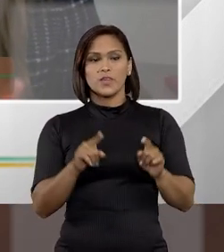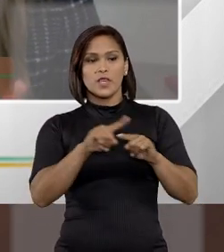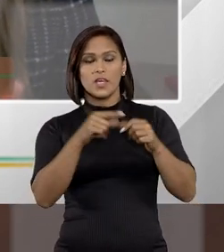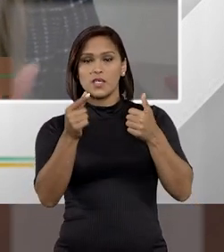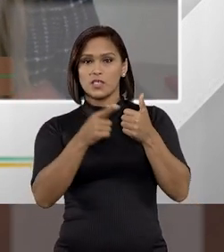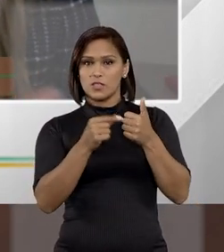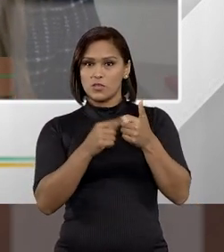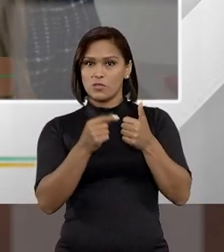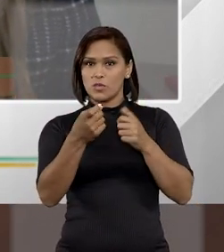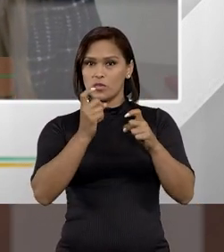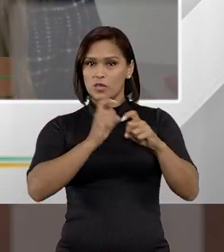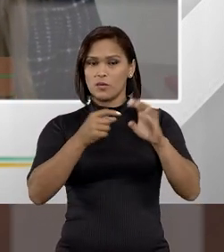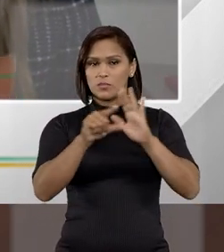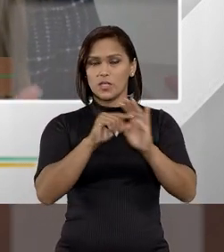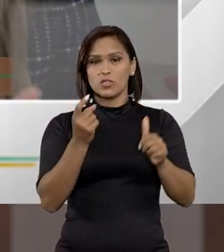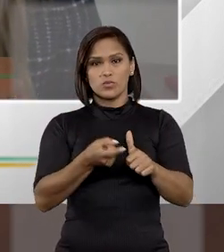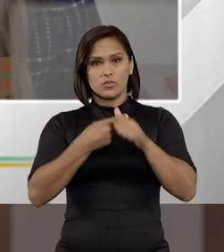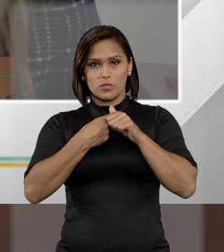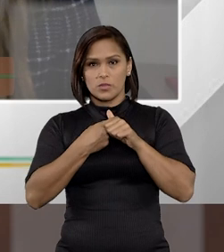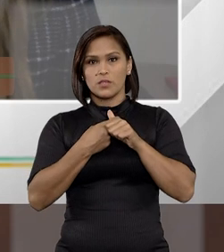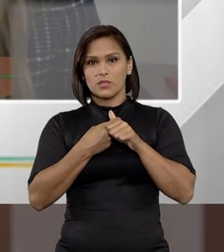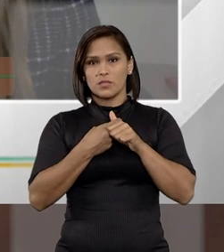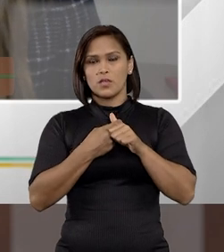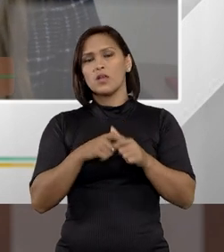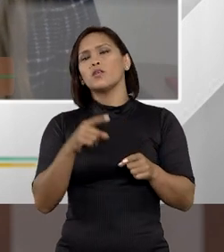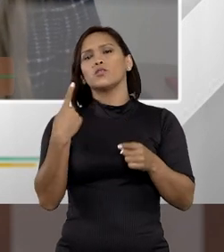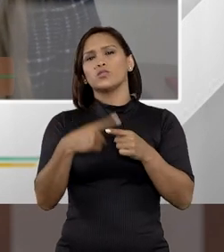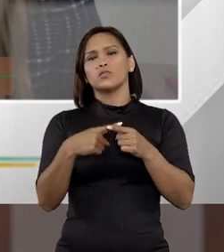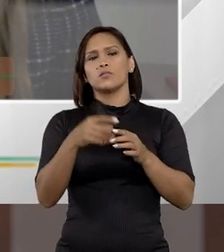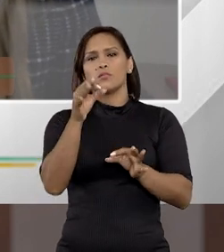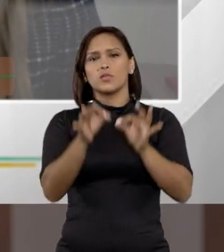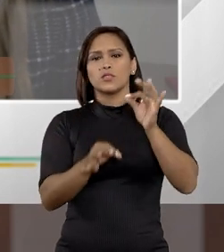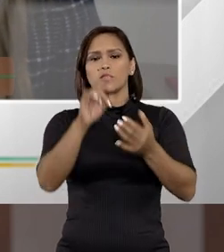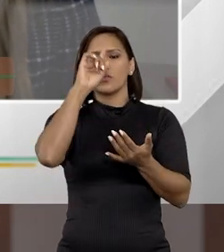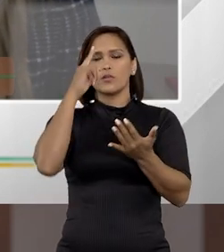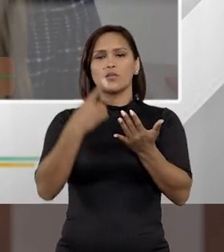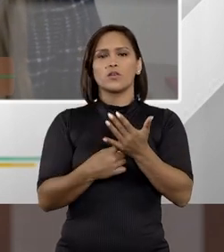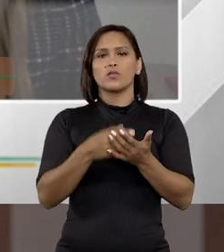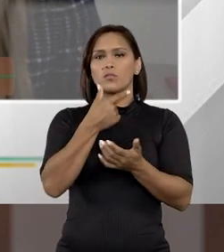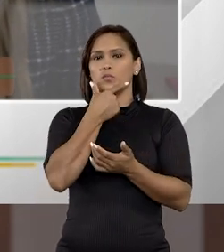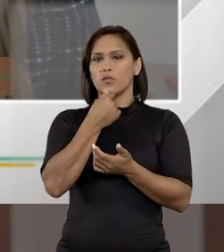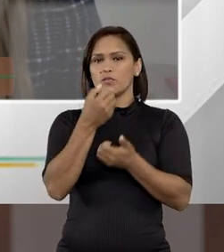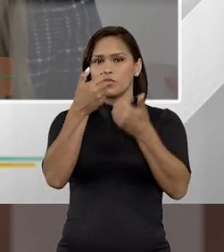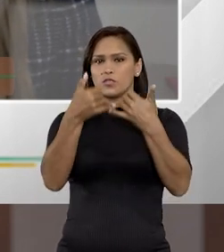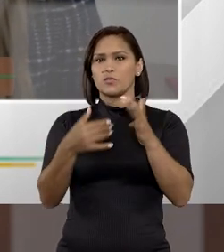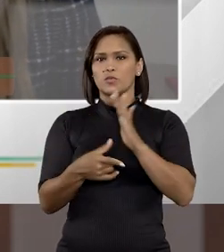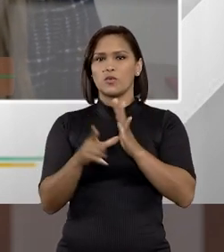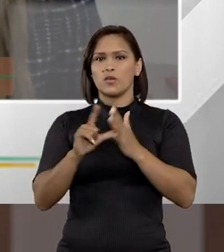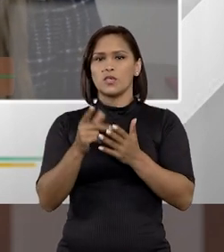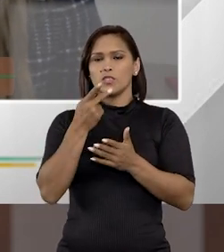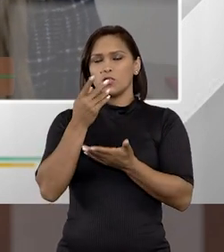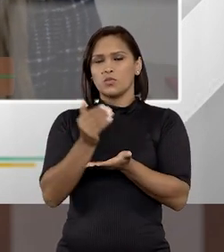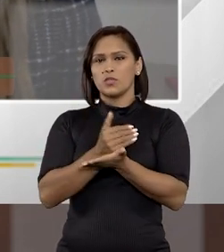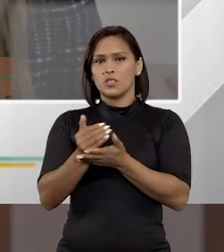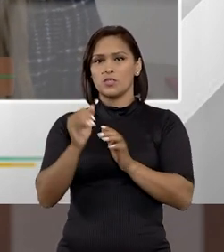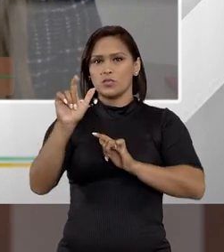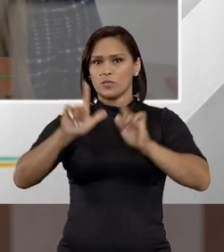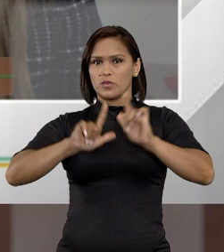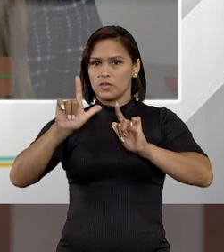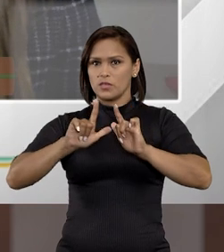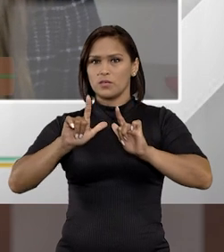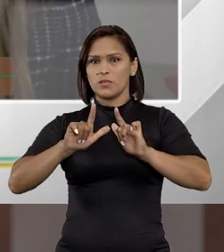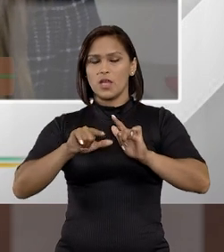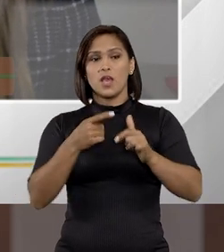Esse dispositivo, o CAPOT, está suspenso, justamente nessa decisão que o Eduardo comentou com a gente aqui no começo do